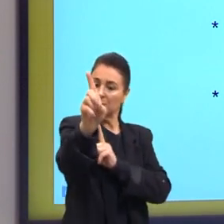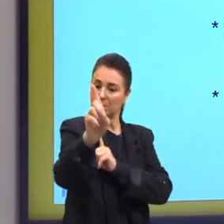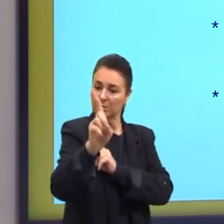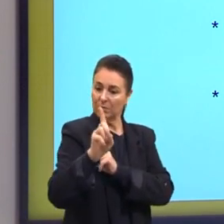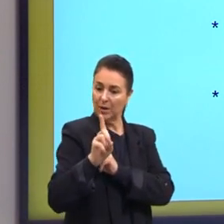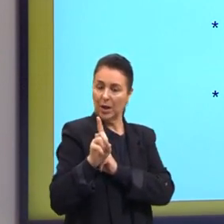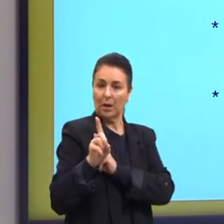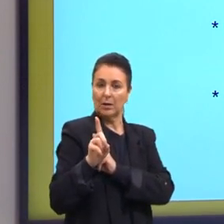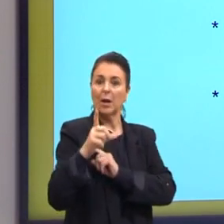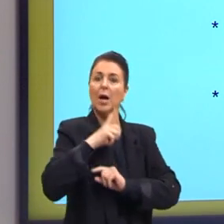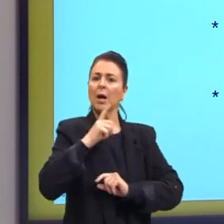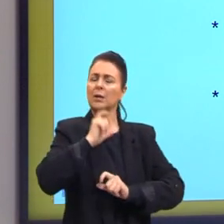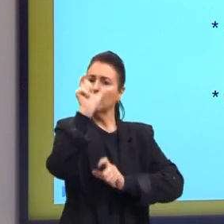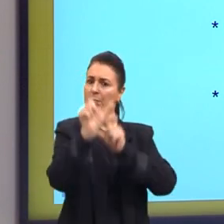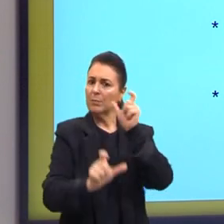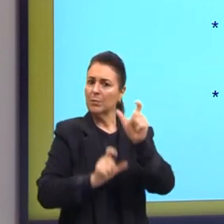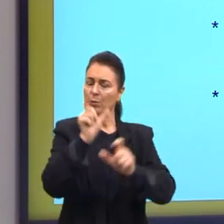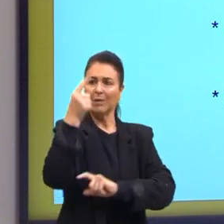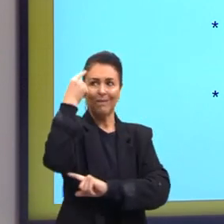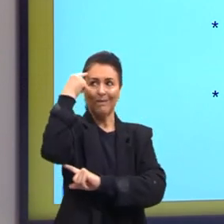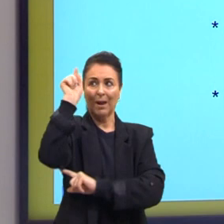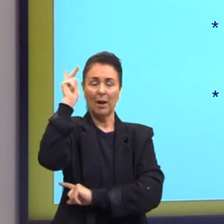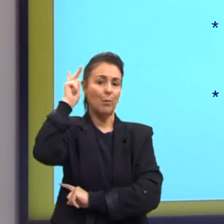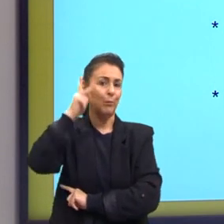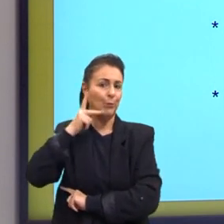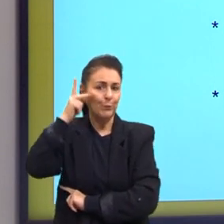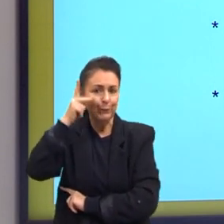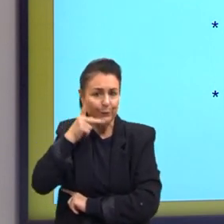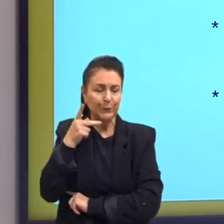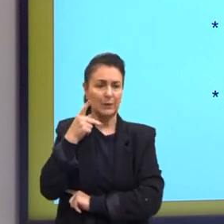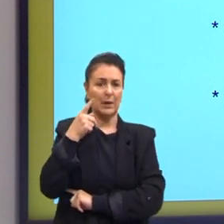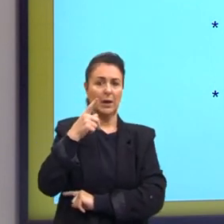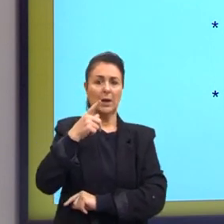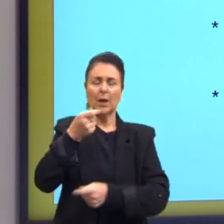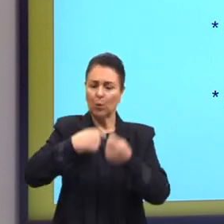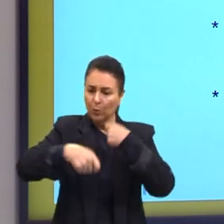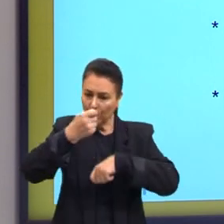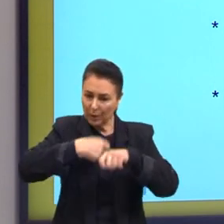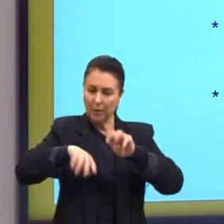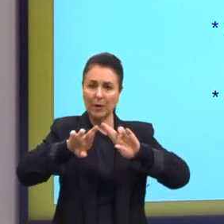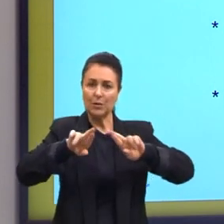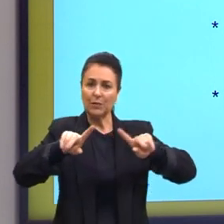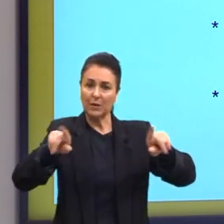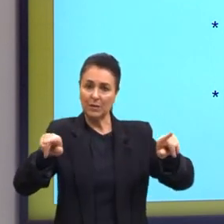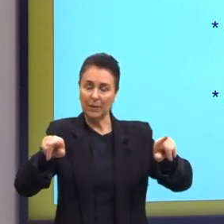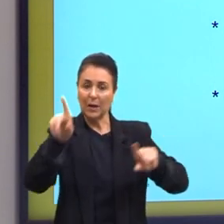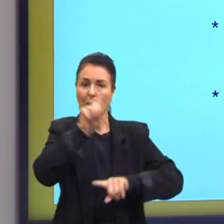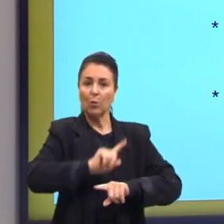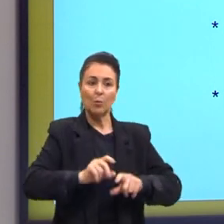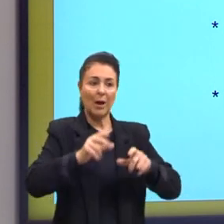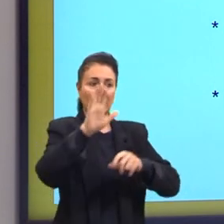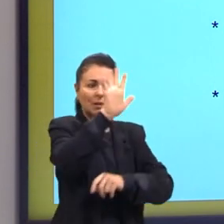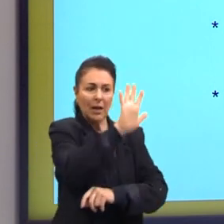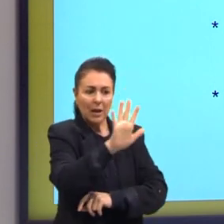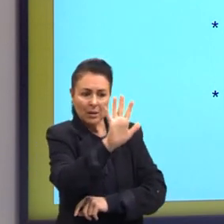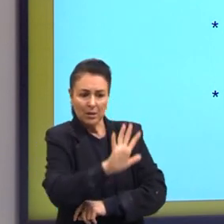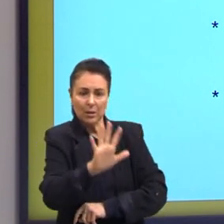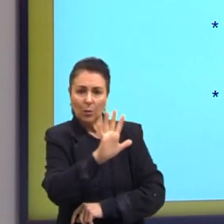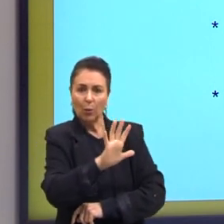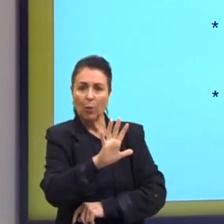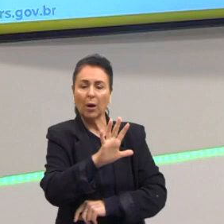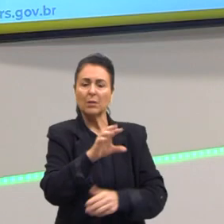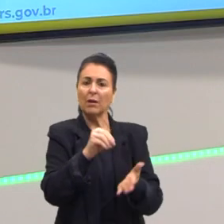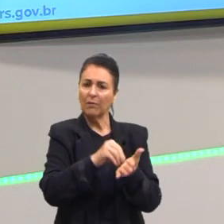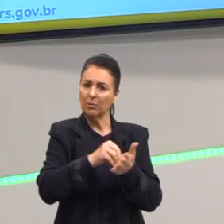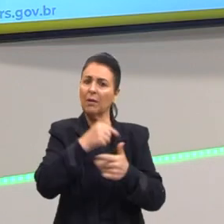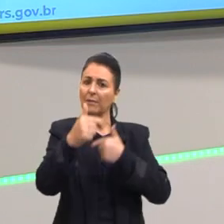políticas, diferenças econômicas. Já algumas legiões de desempregados